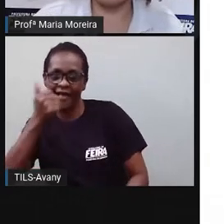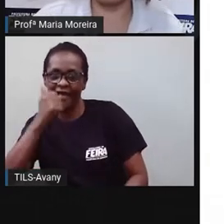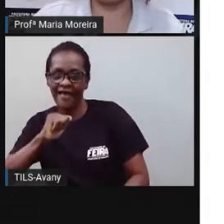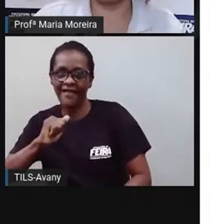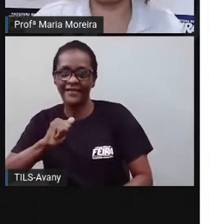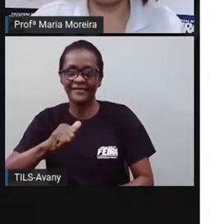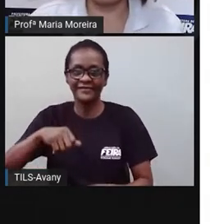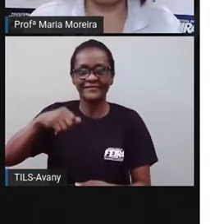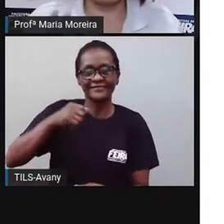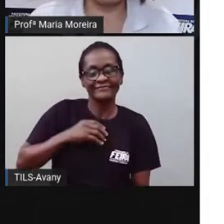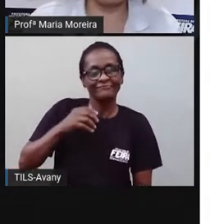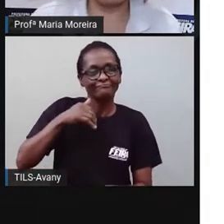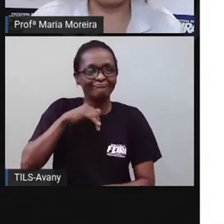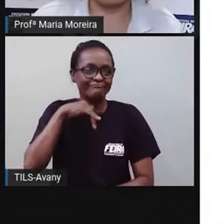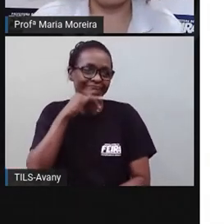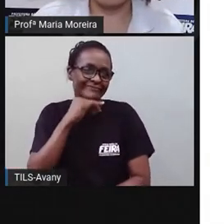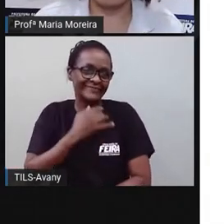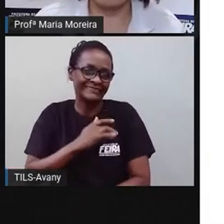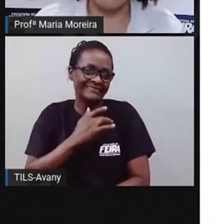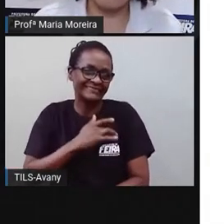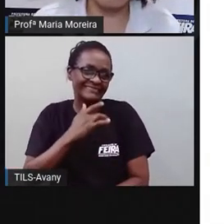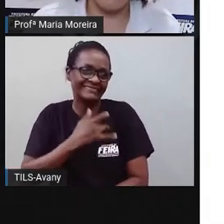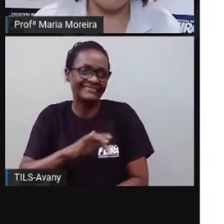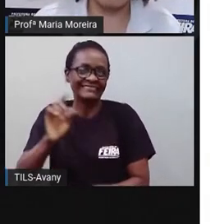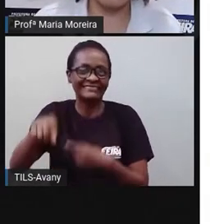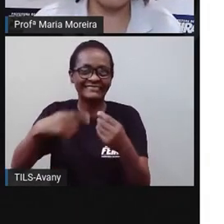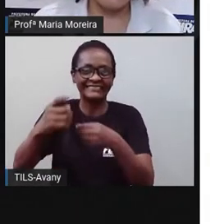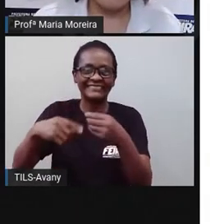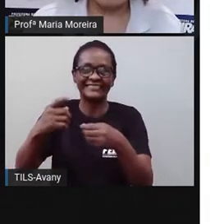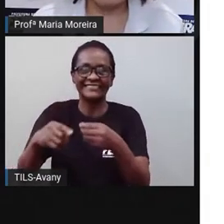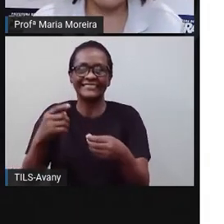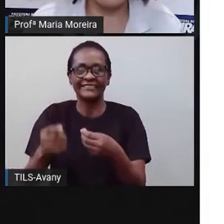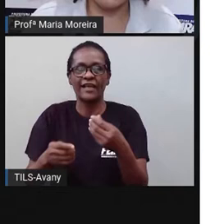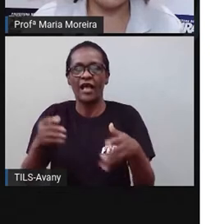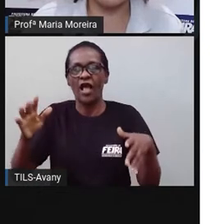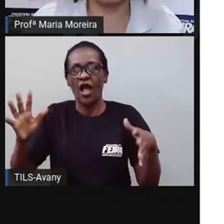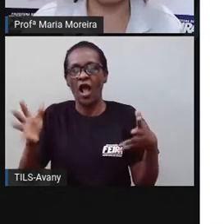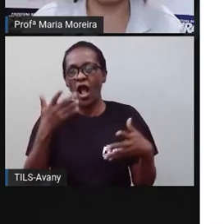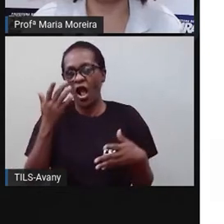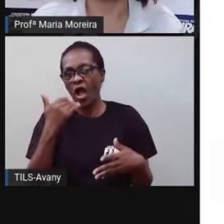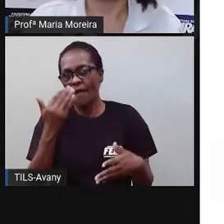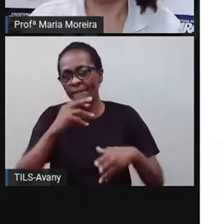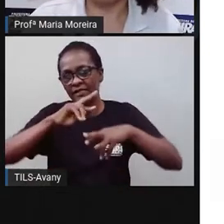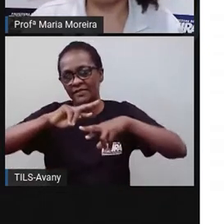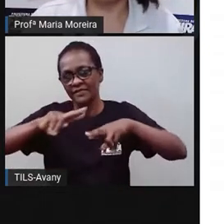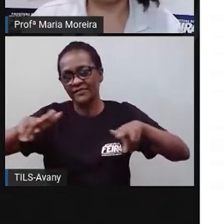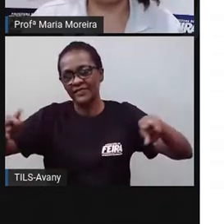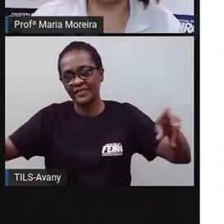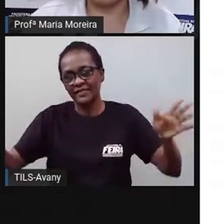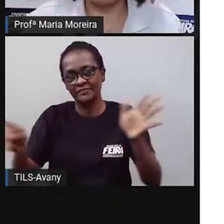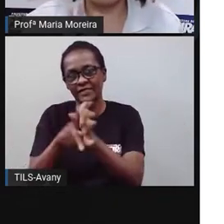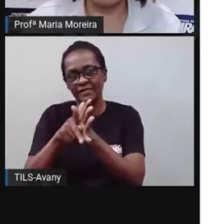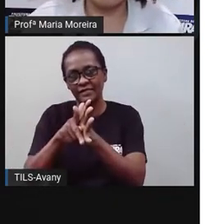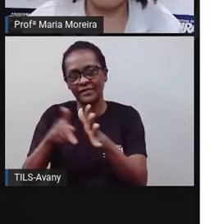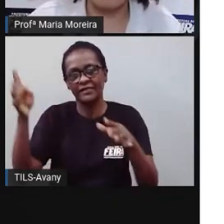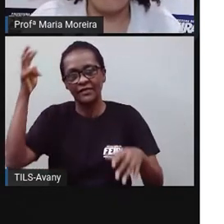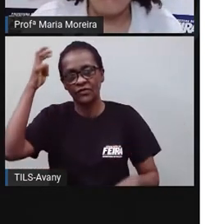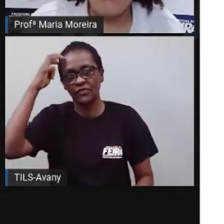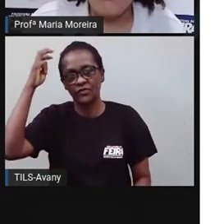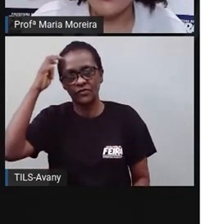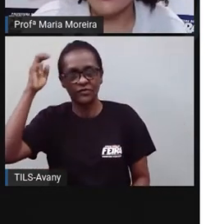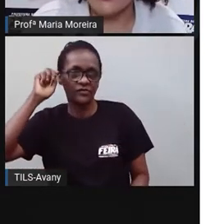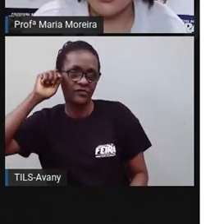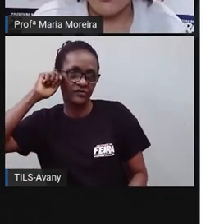bingoso, quitute, berimbau e maracatu. Olha só, já ouviram aí